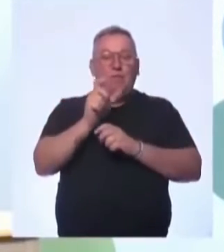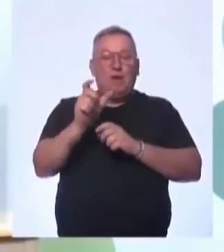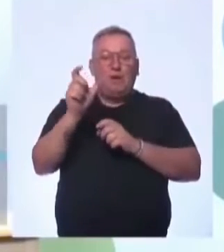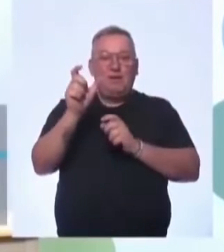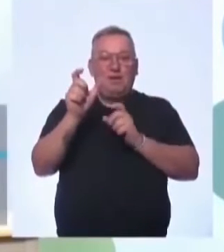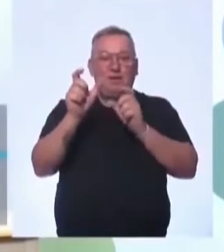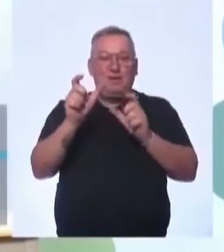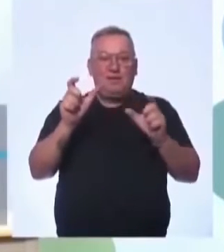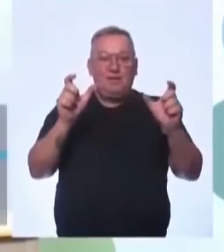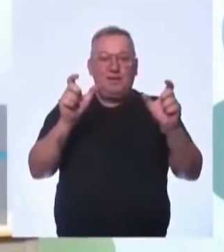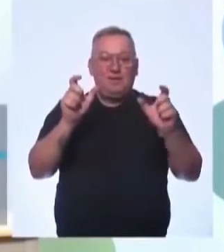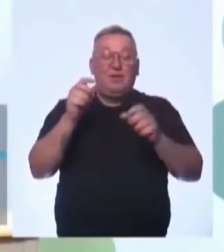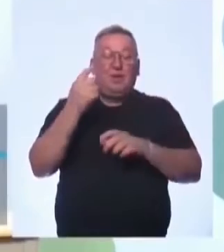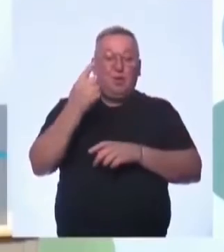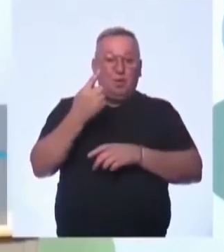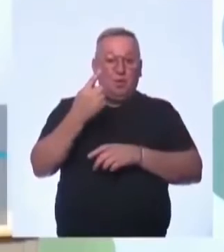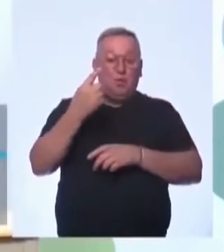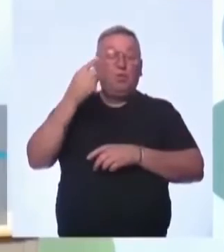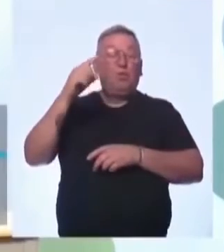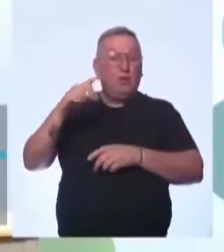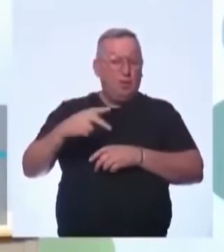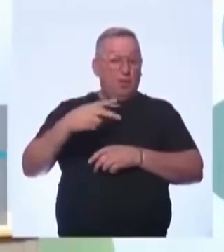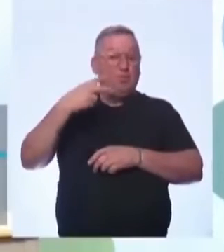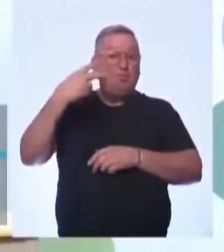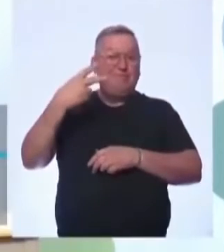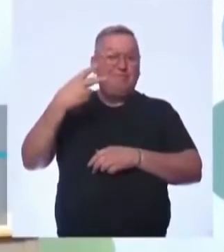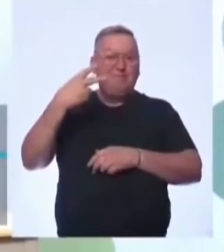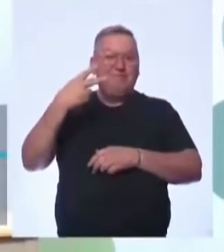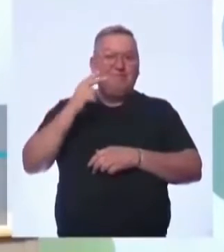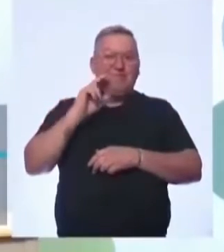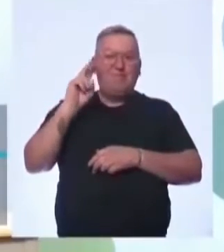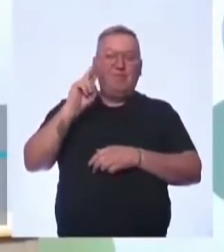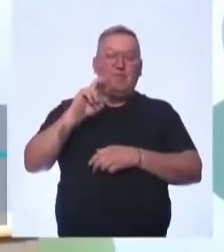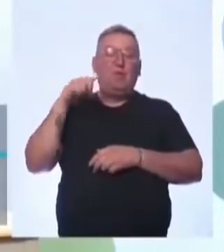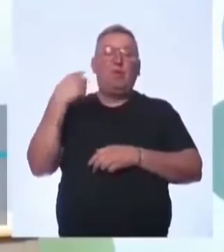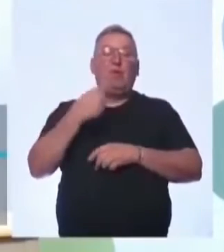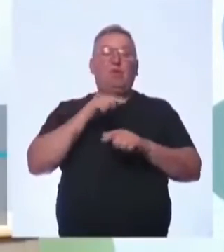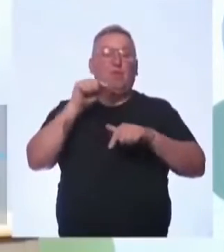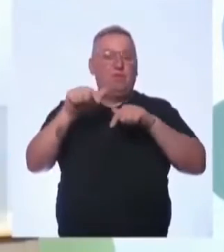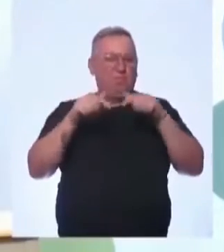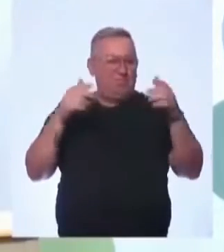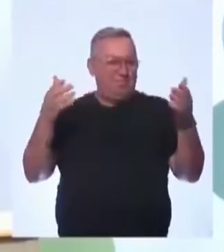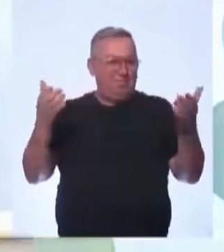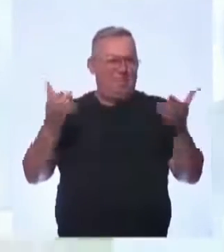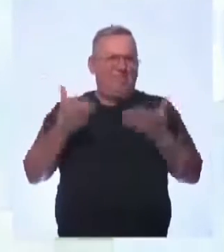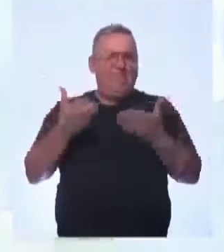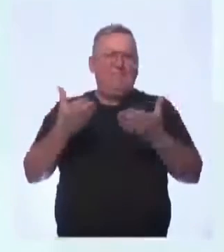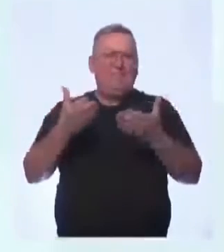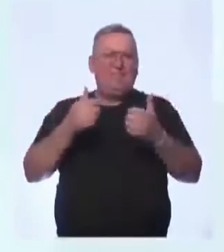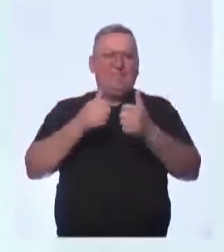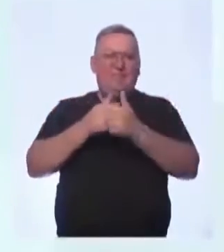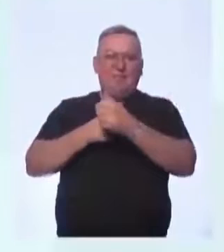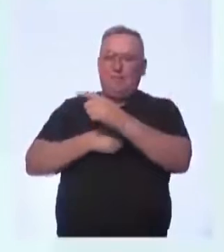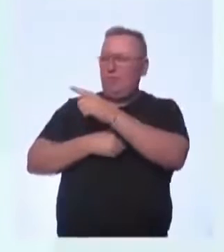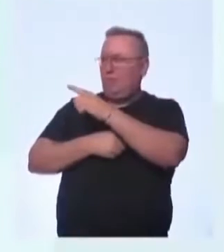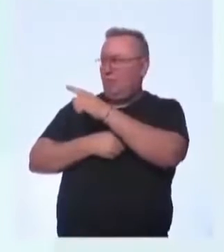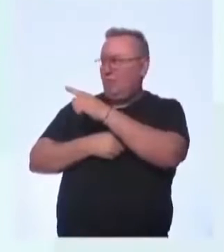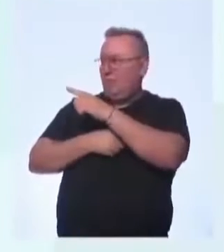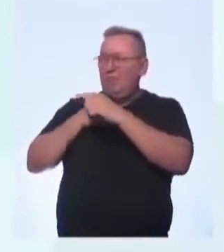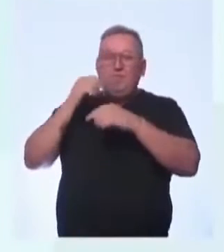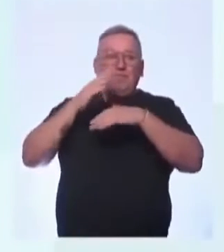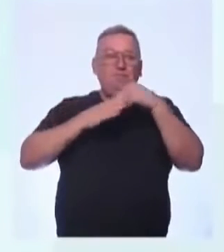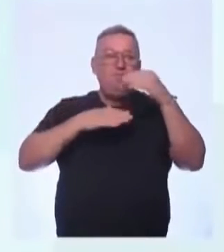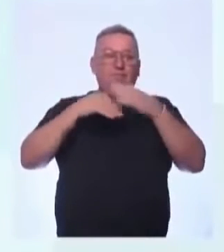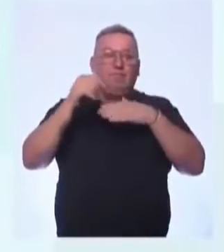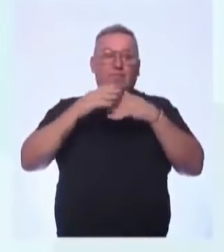parte 1 e depois nós teremos aí a parte 2. Vamos ver aí o que nós vamos trabalhar hoje? Então acompanha aí na tela. É a